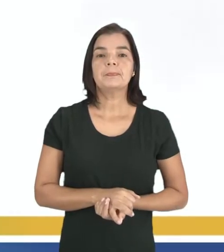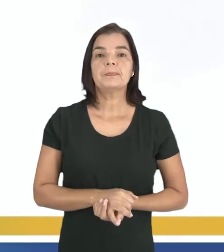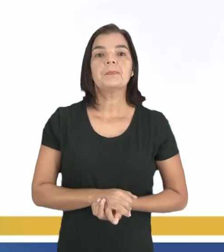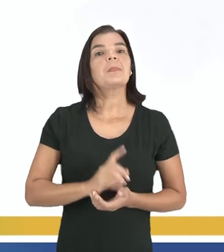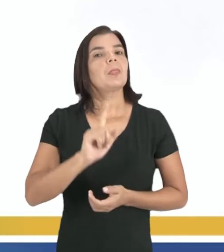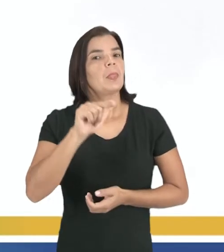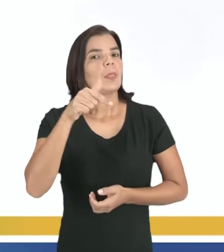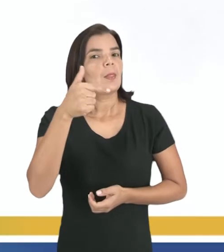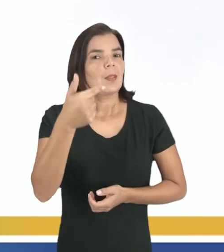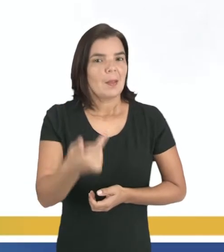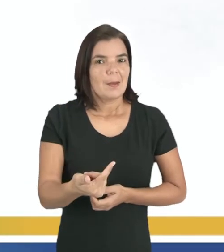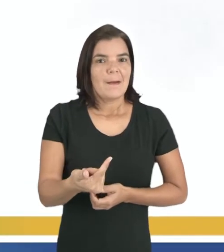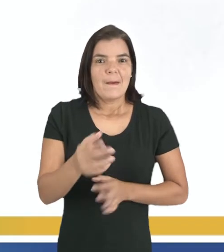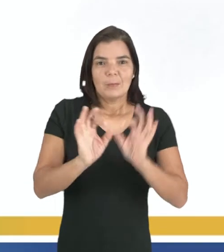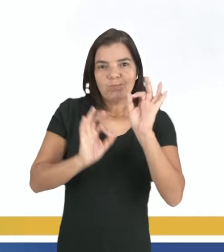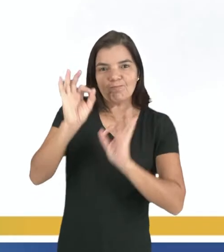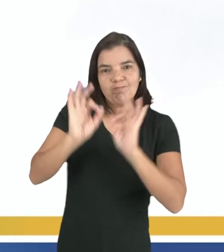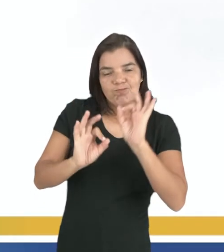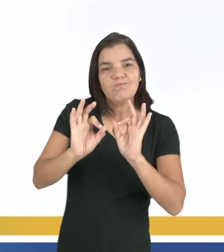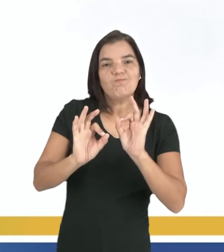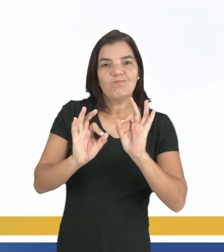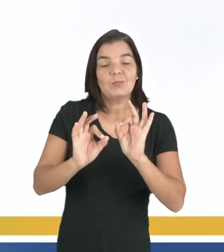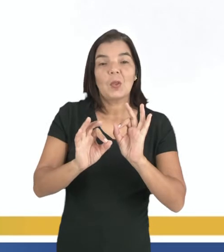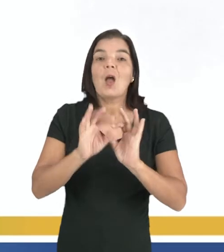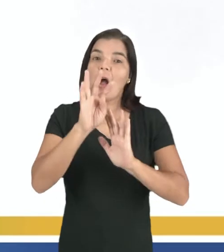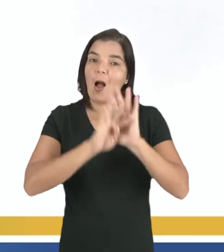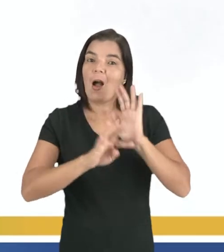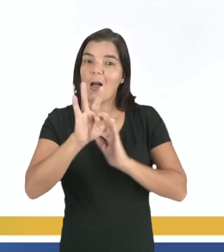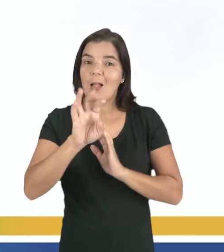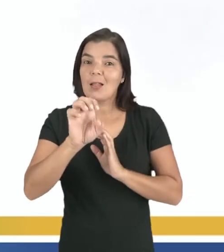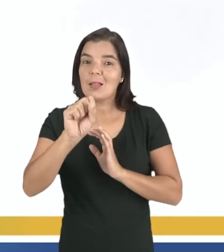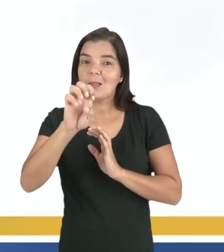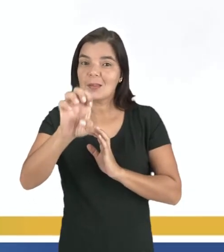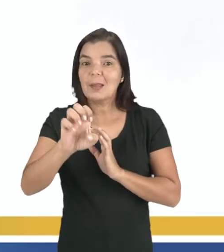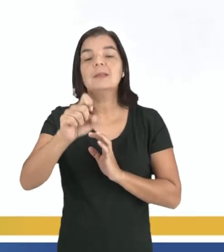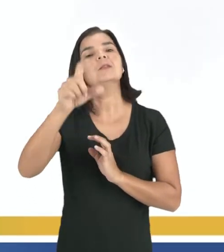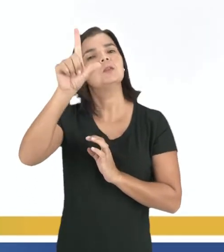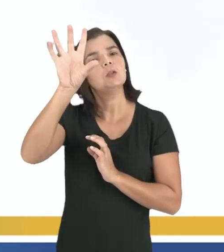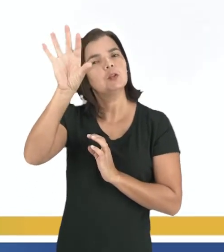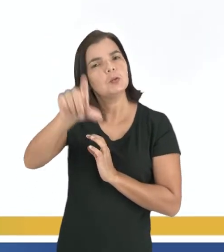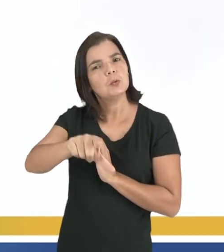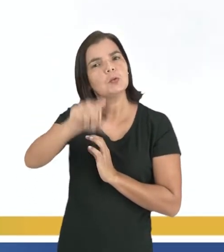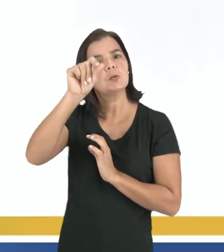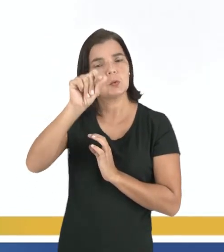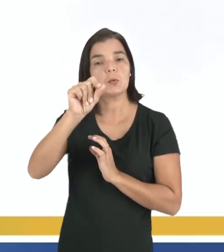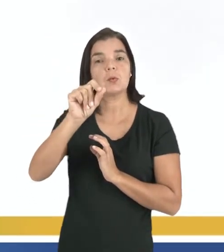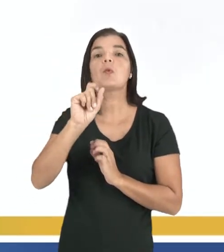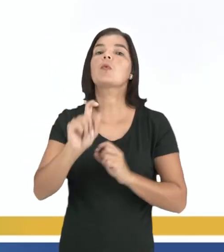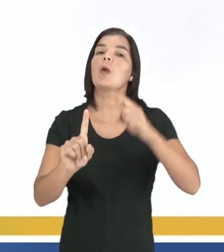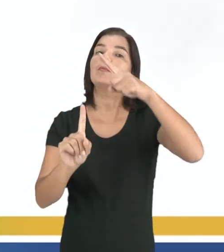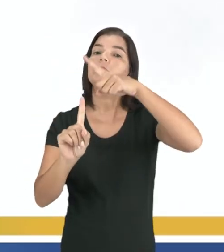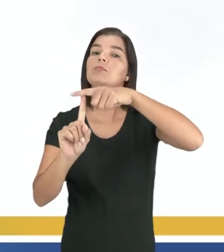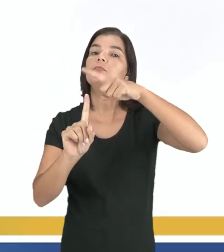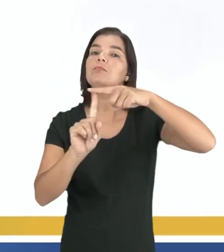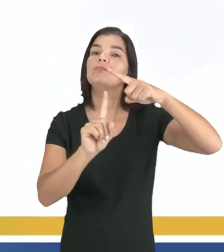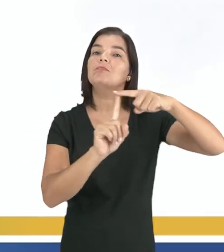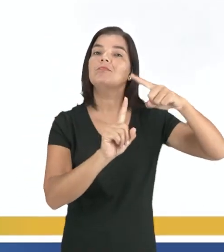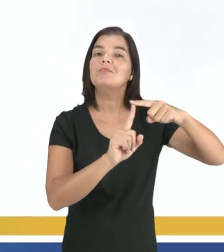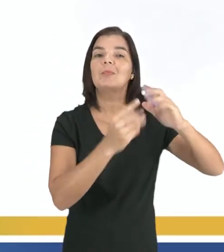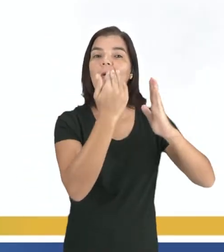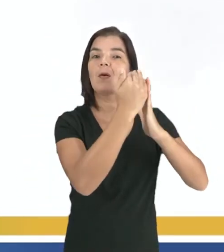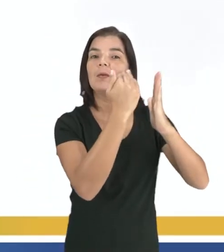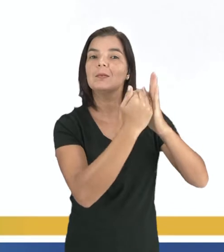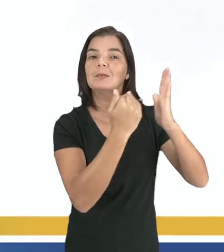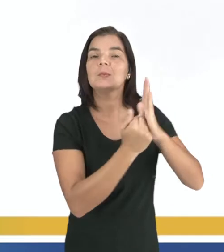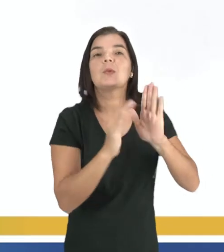Depois que fazemos ou construímos a nossa tese, precisamos escolher as sequências tipológicas. Para qual